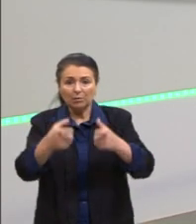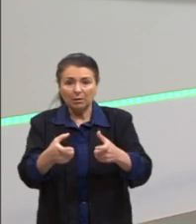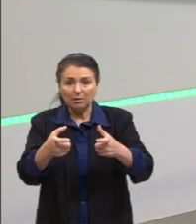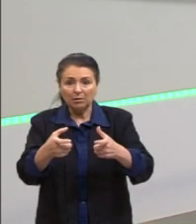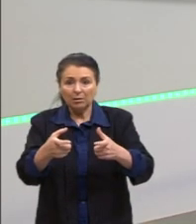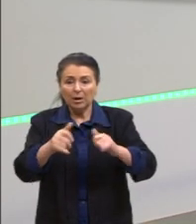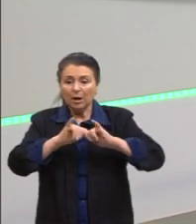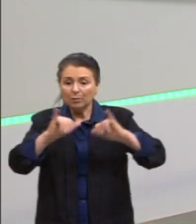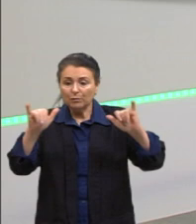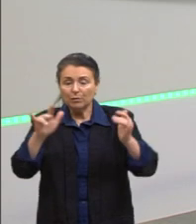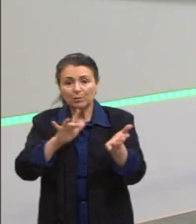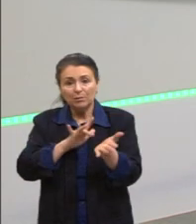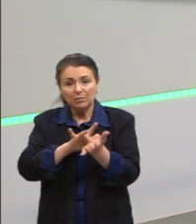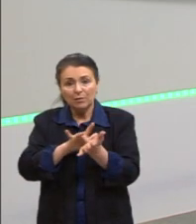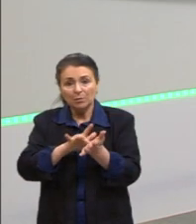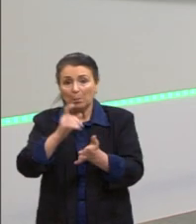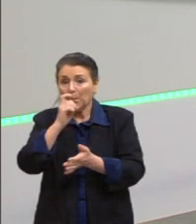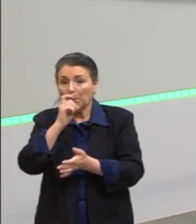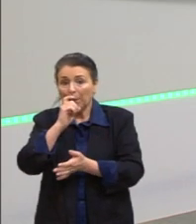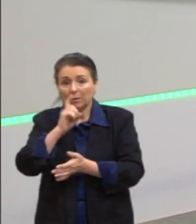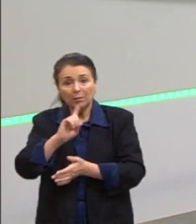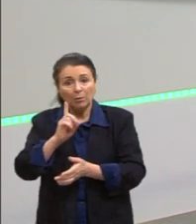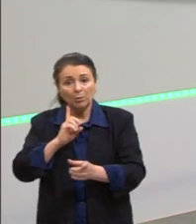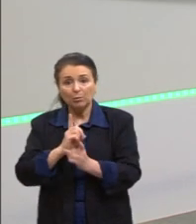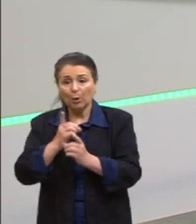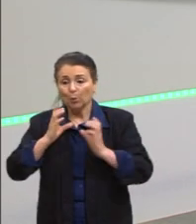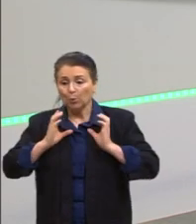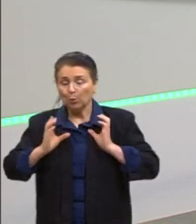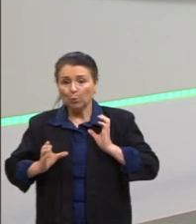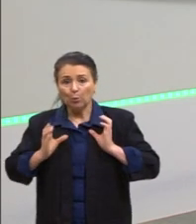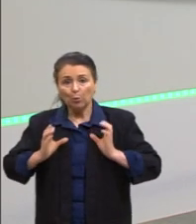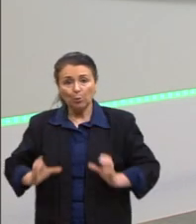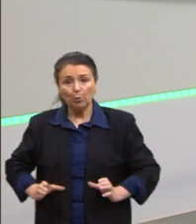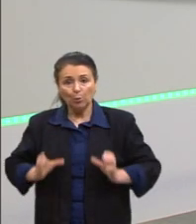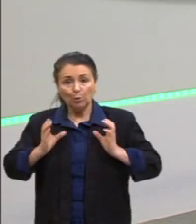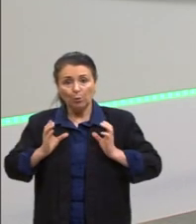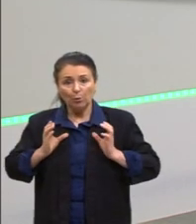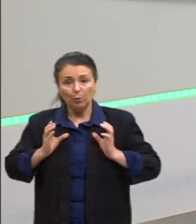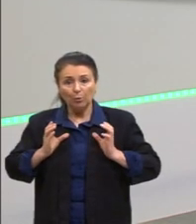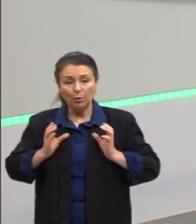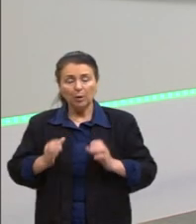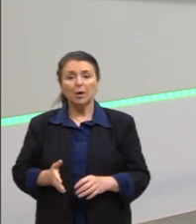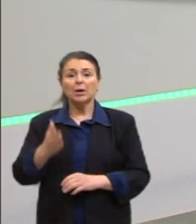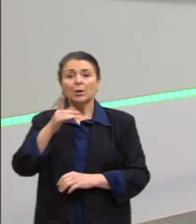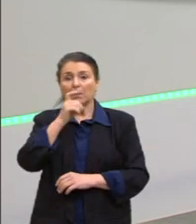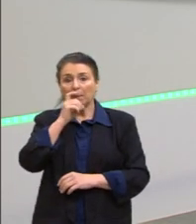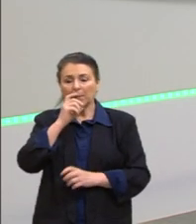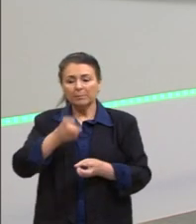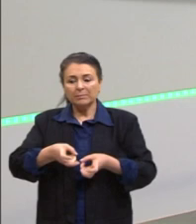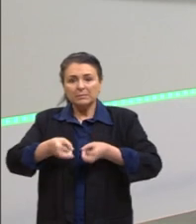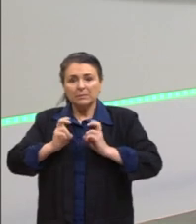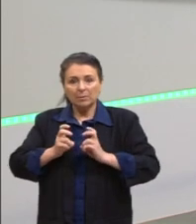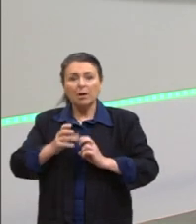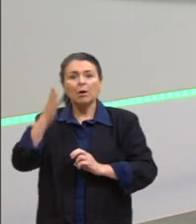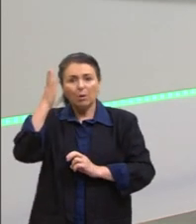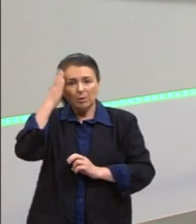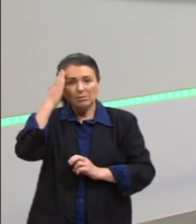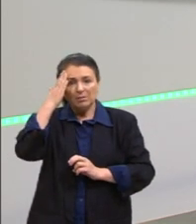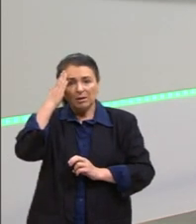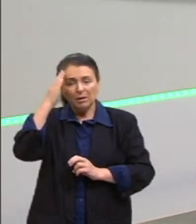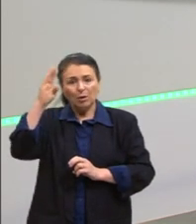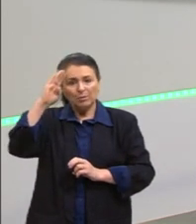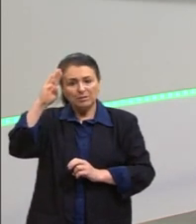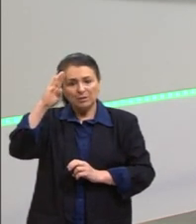informações falsas para ele não encontrar. E ele diz, eu sei que os militares estão brincando comigo, mas eu não posso deixar de ir lá